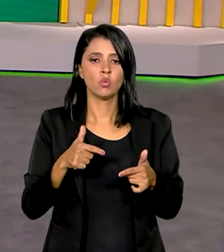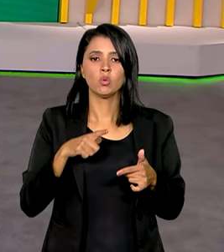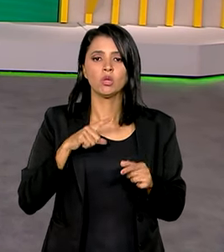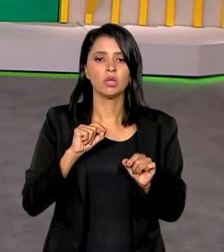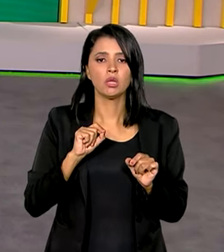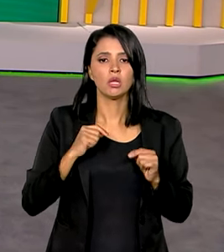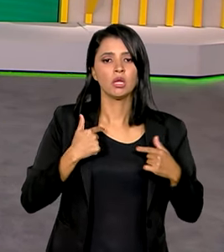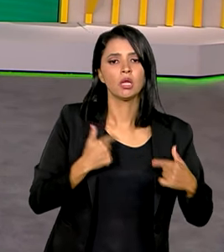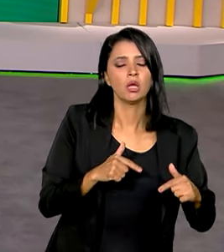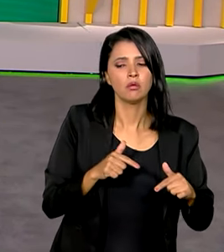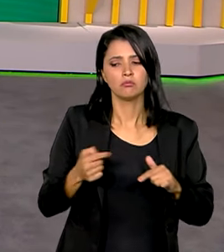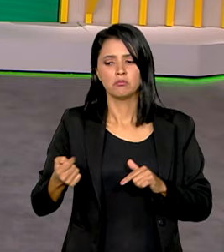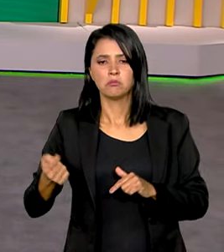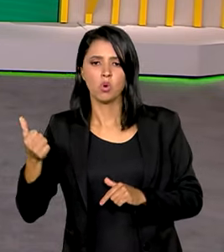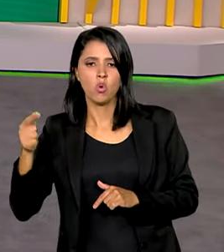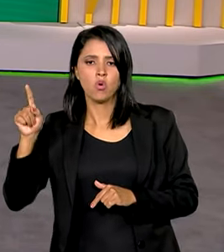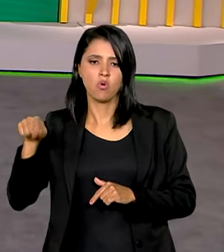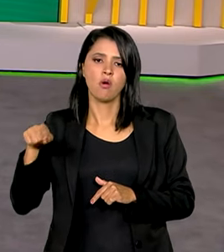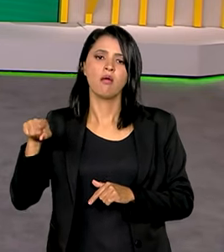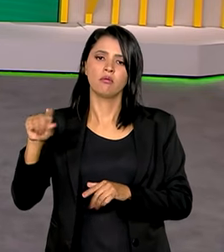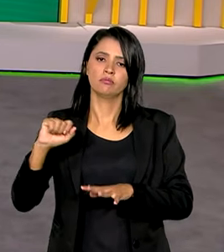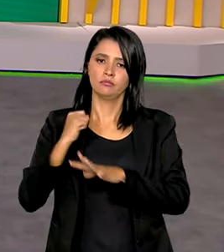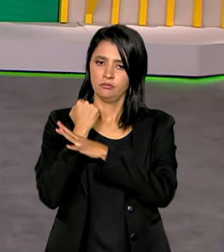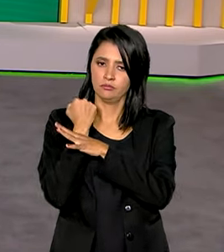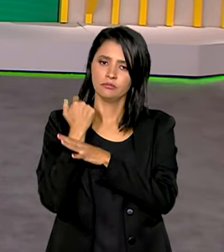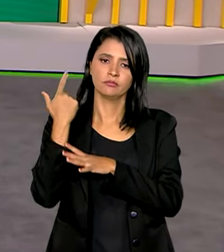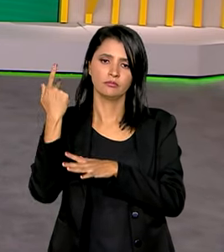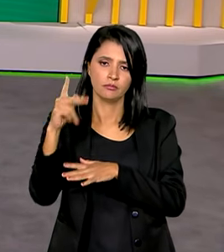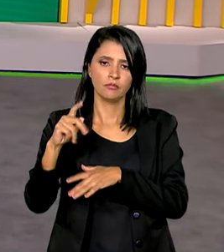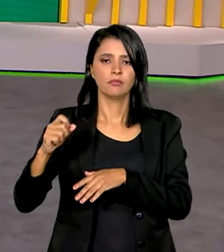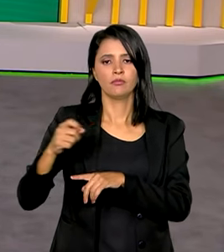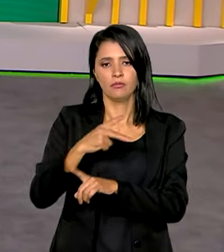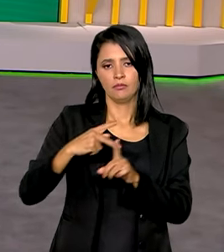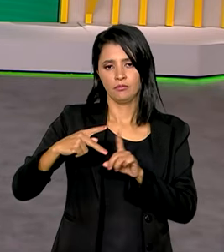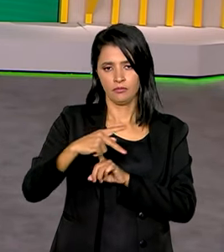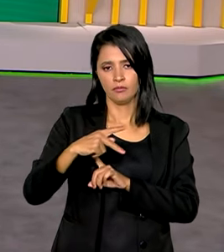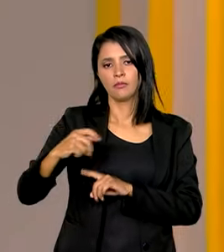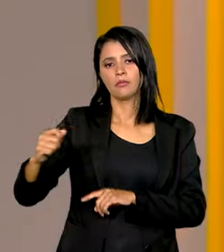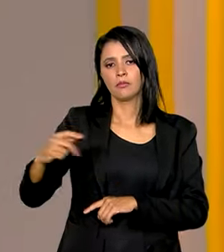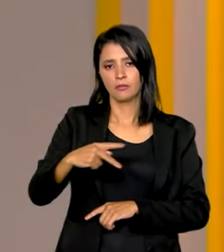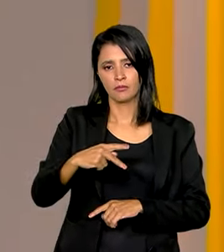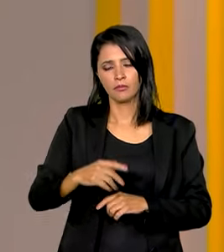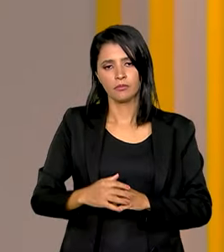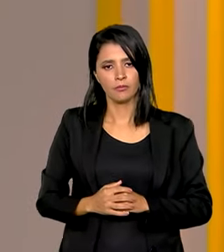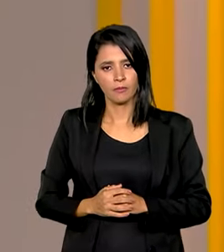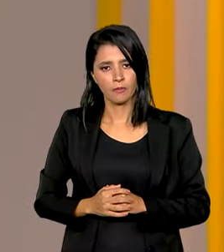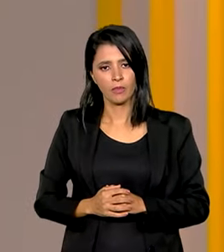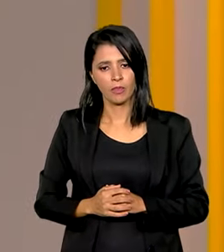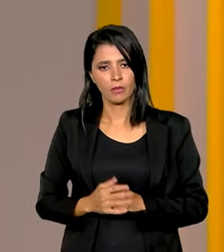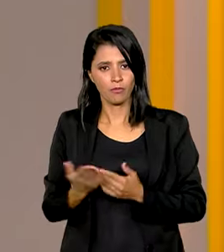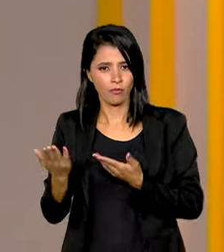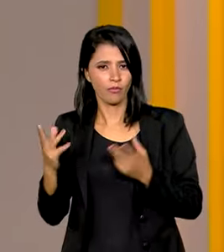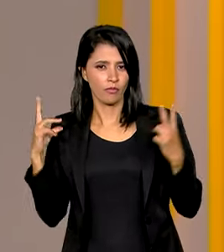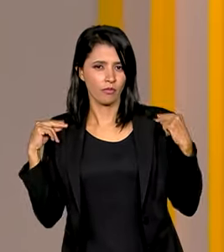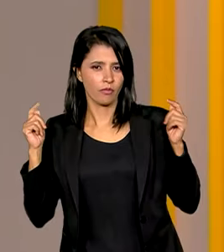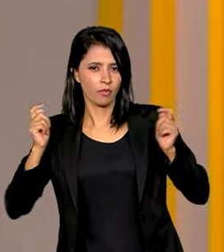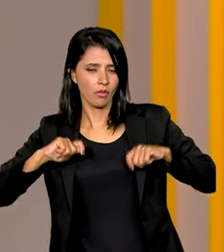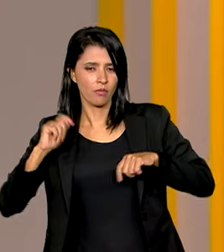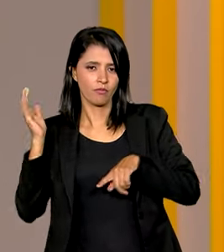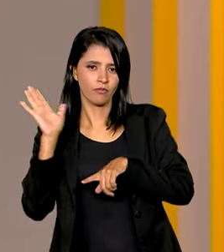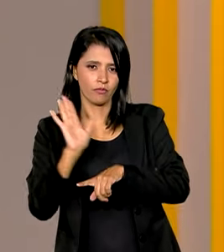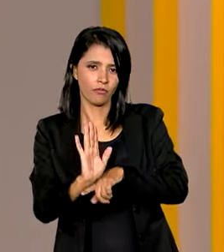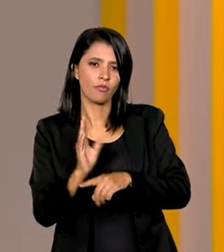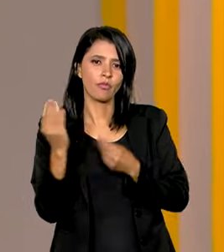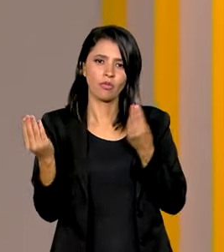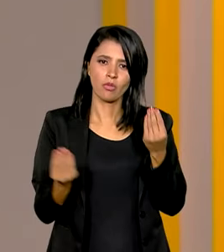Desses, poucos são os que estão assegurados pela Previdência Social. O motorista pode contribuir para a